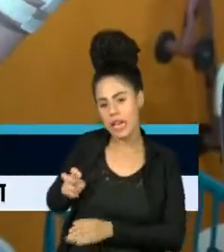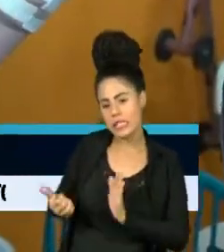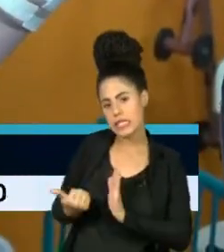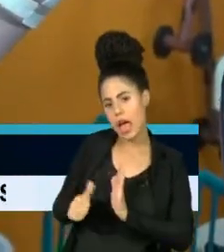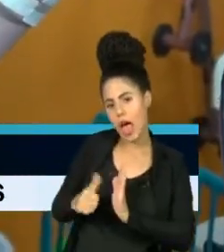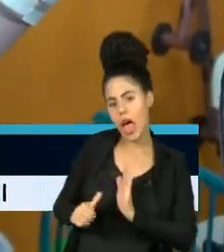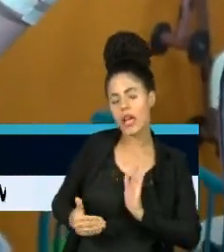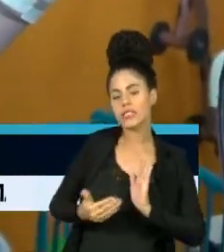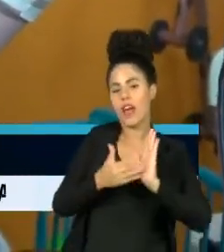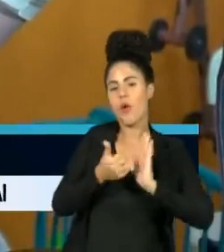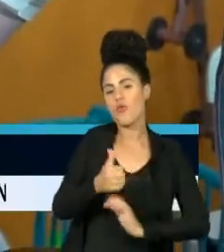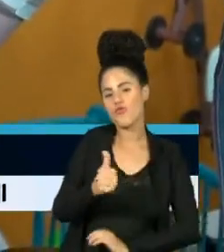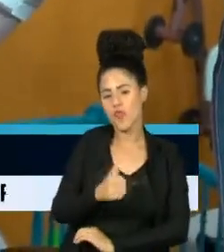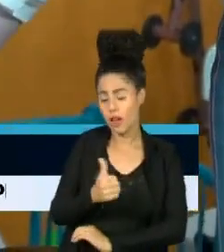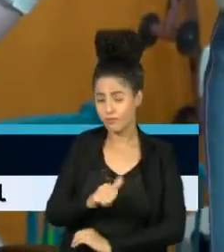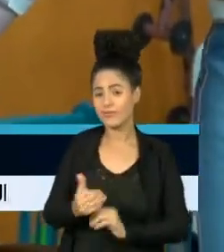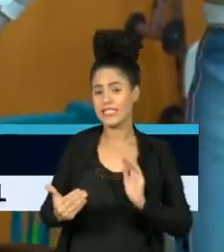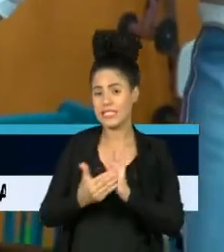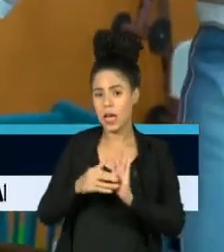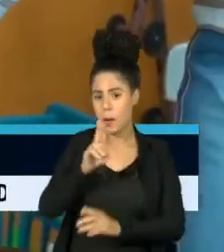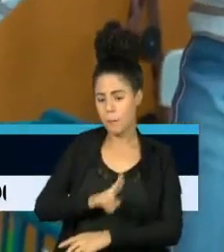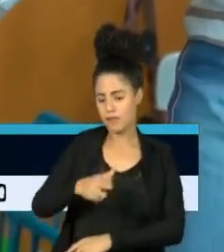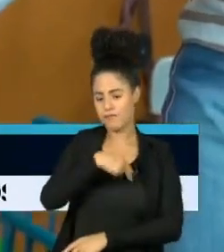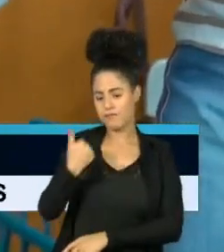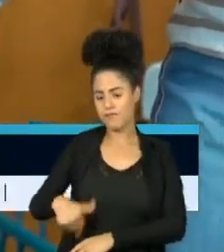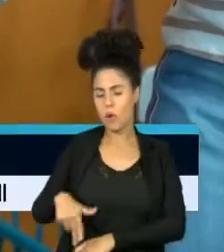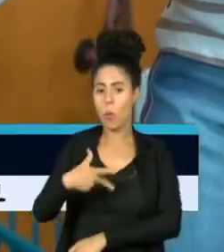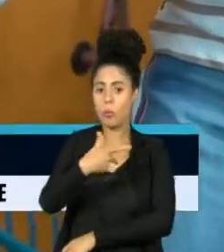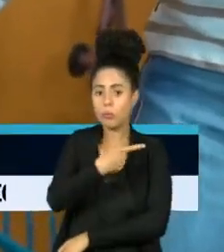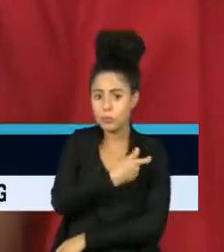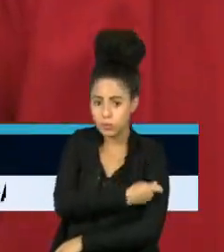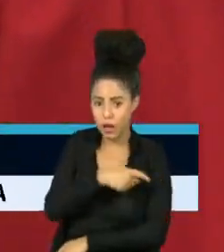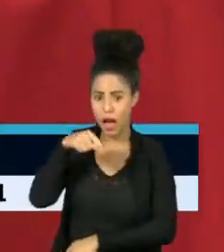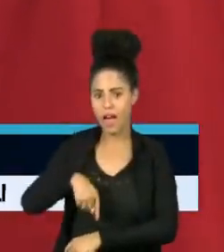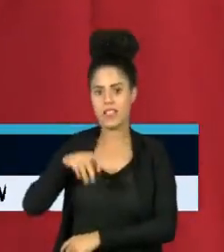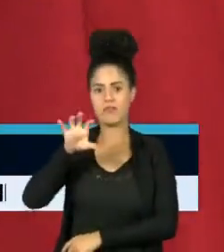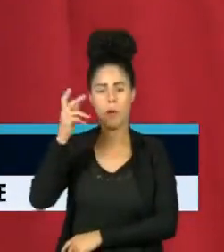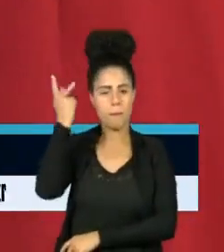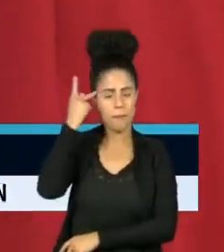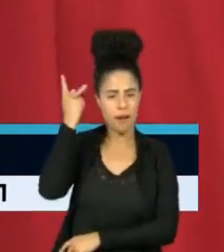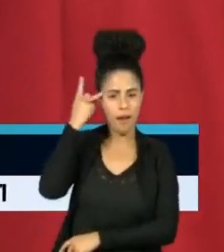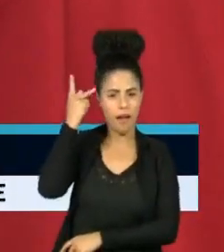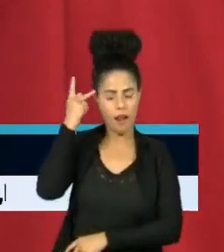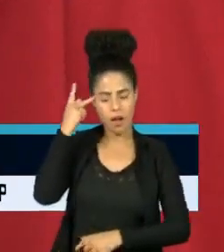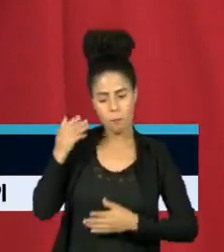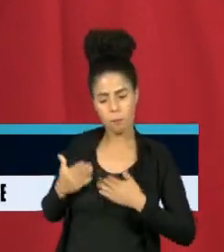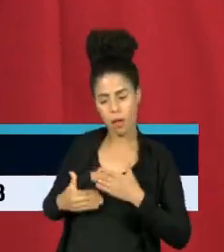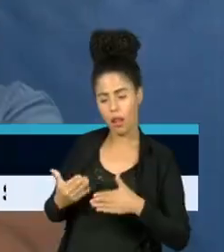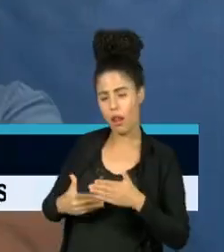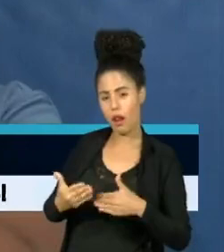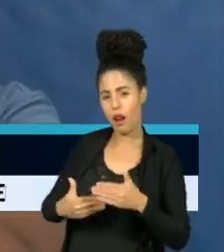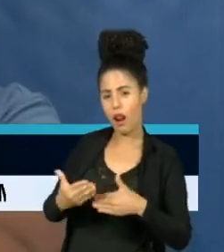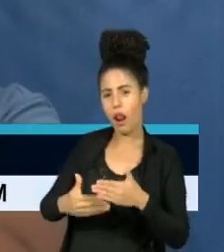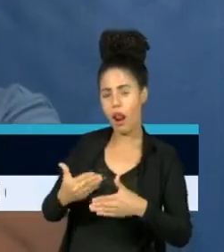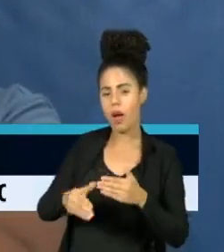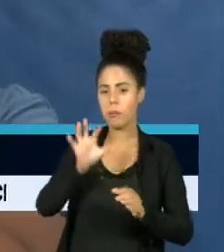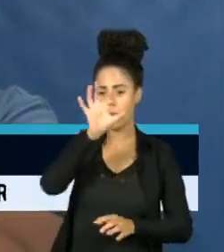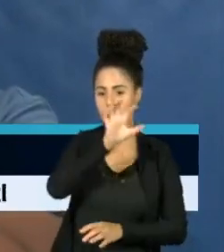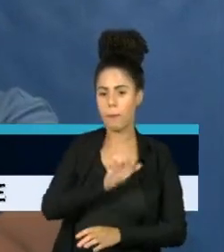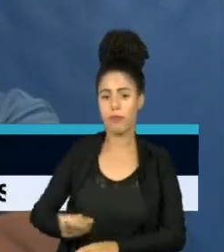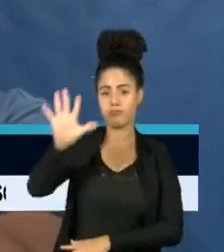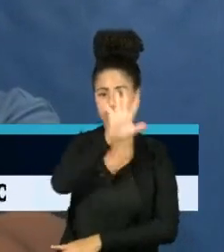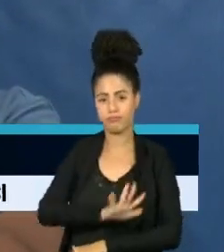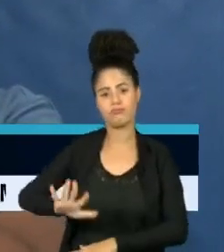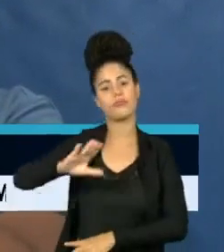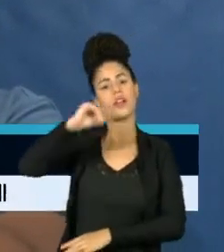de 5 a 11 anos. Nos permitirá, aqui em São Paulo, um processo e também em outros estados, mas